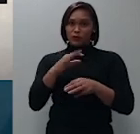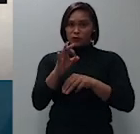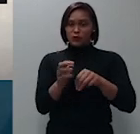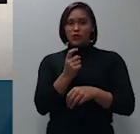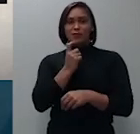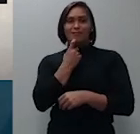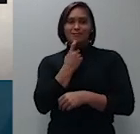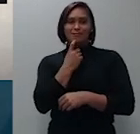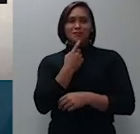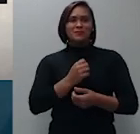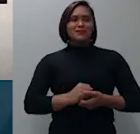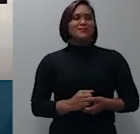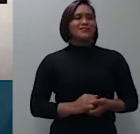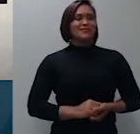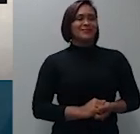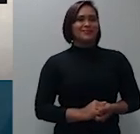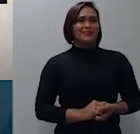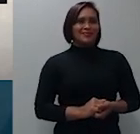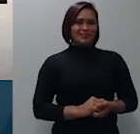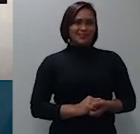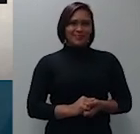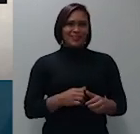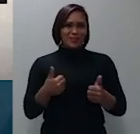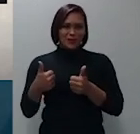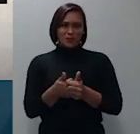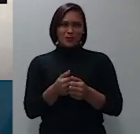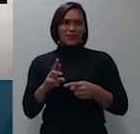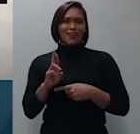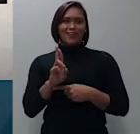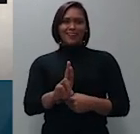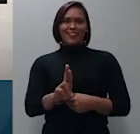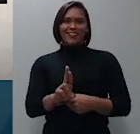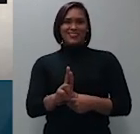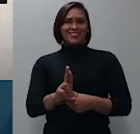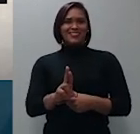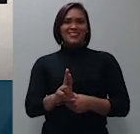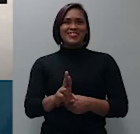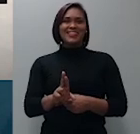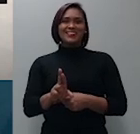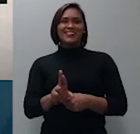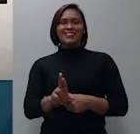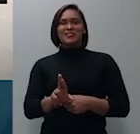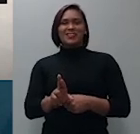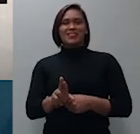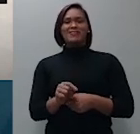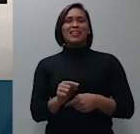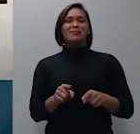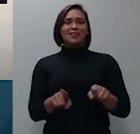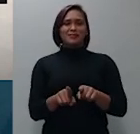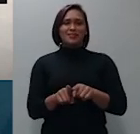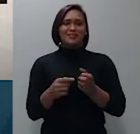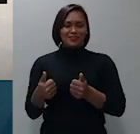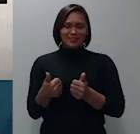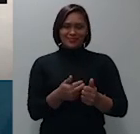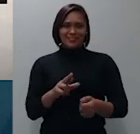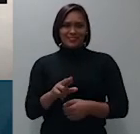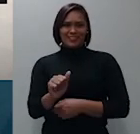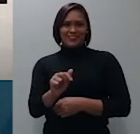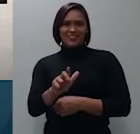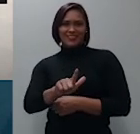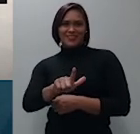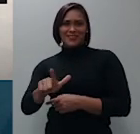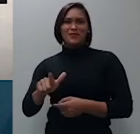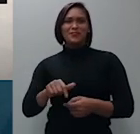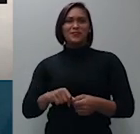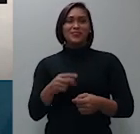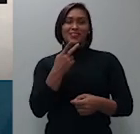eu acompanho o eminente relator com vota o ministro Raul Araújo ministro eminente relator